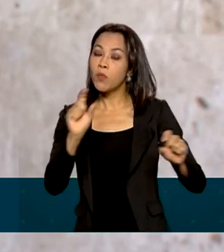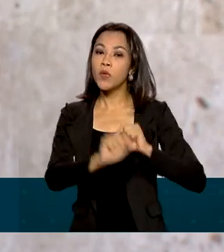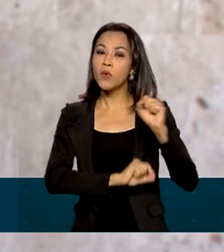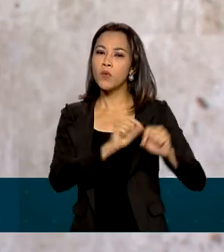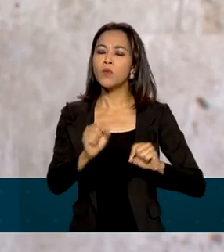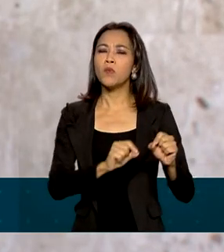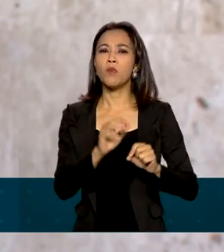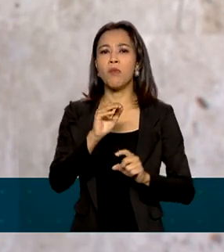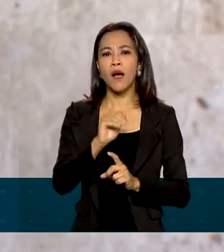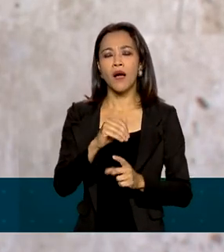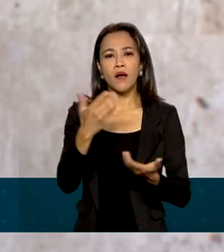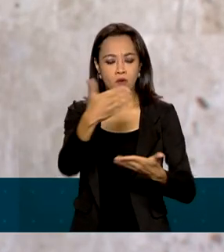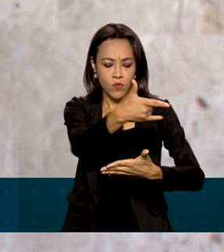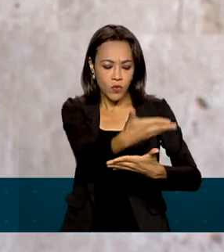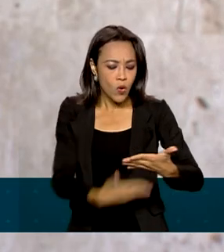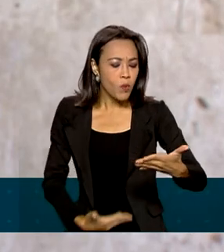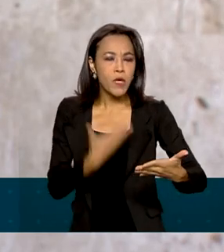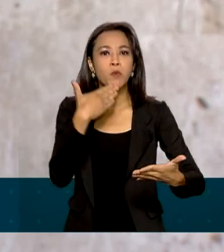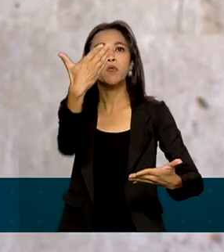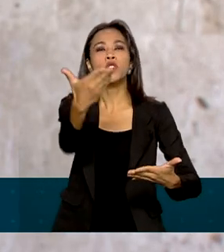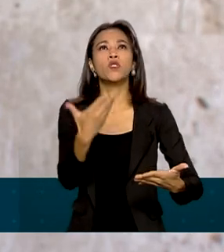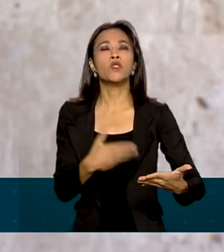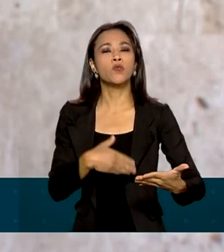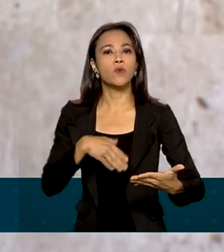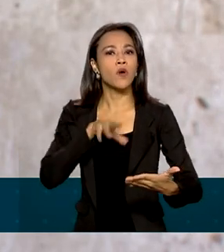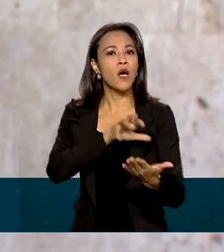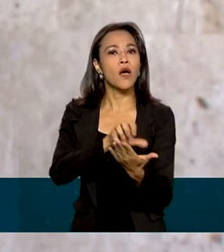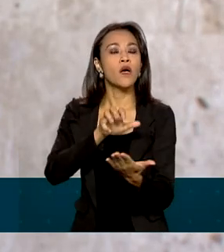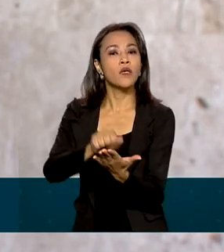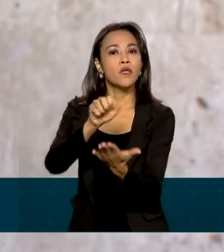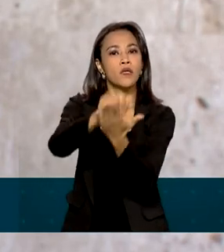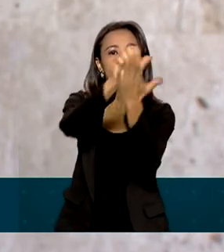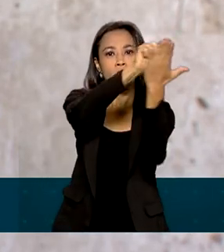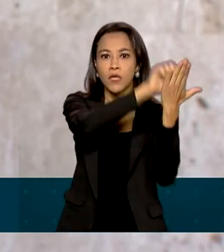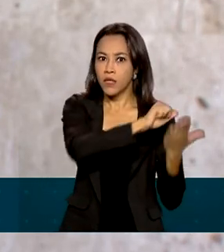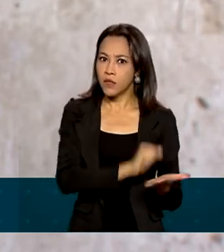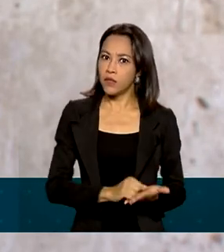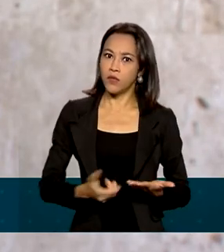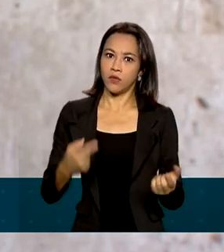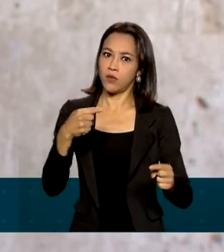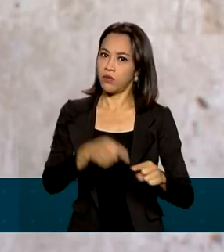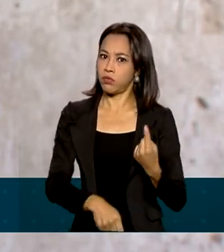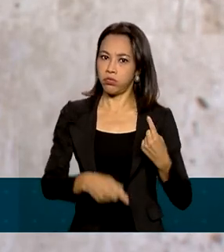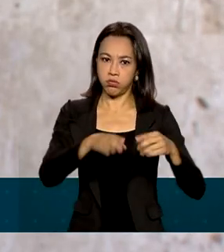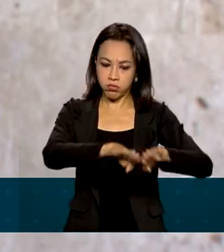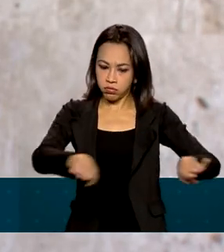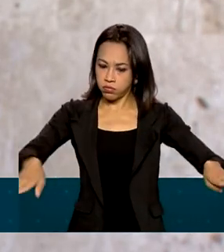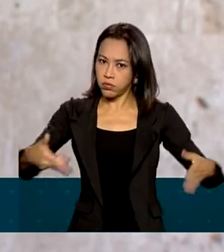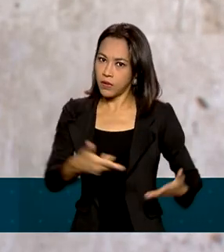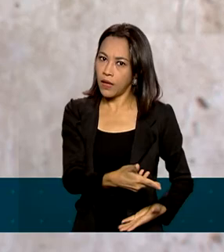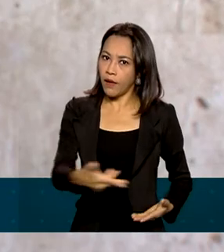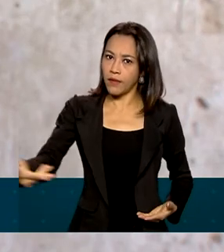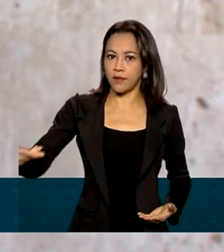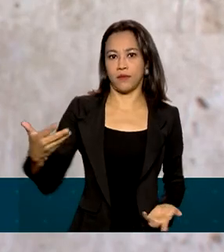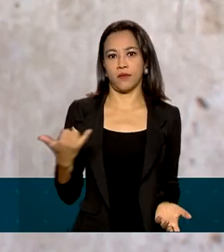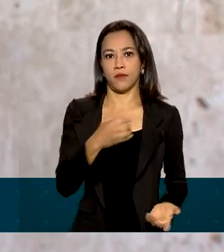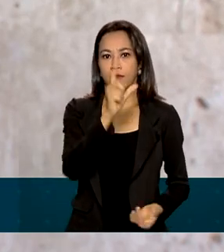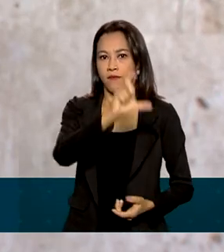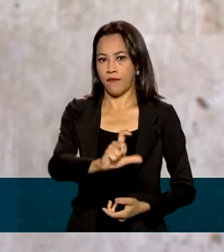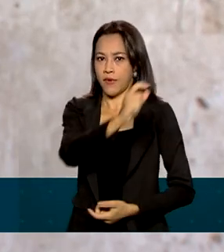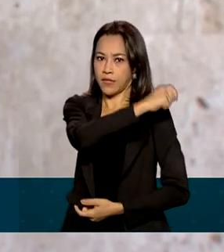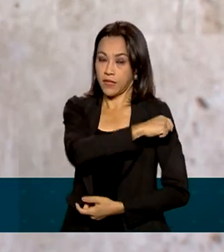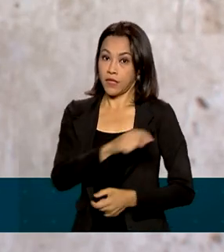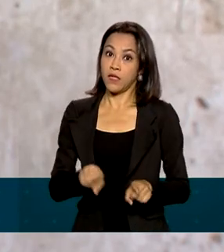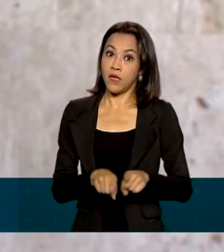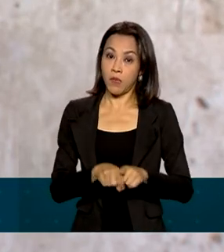Federal solicitando dados aos estados sobre a possível vacinação indevida dessas crianças. E também comentaram sobre a decisão do STF que